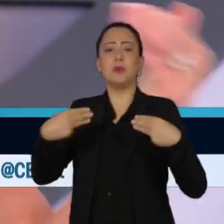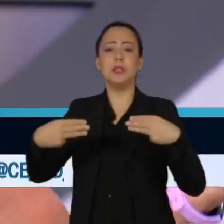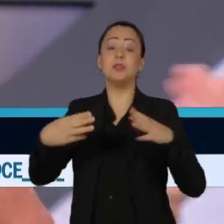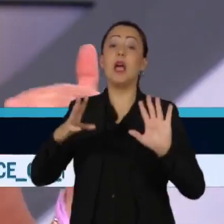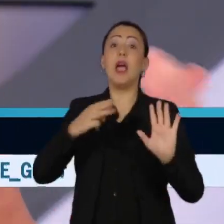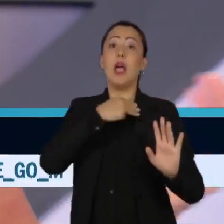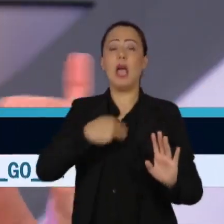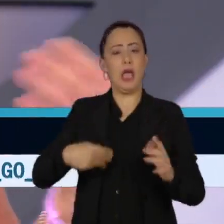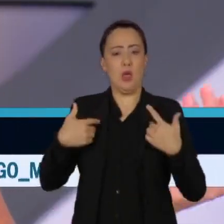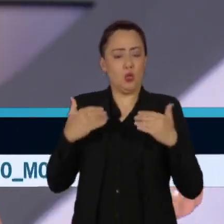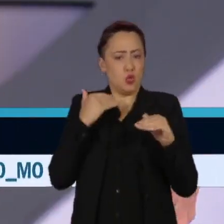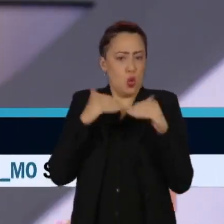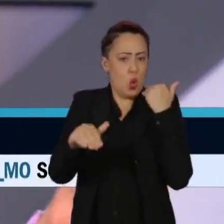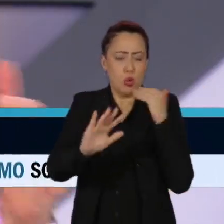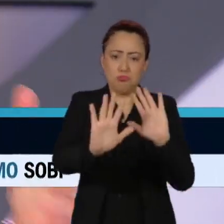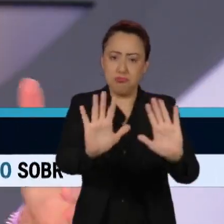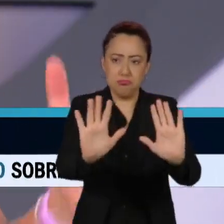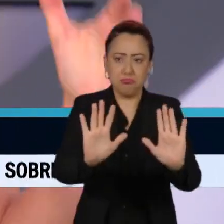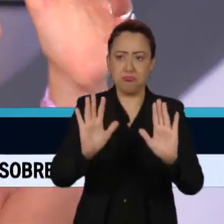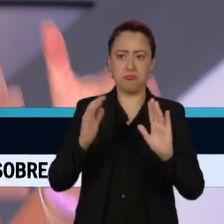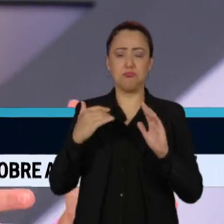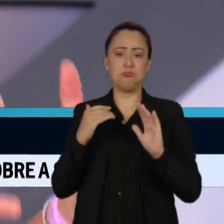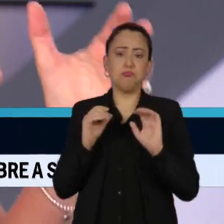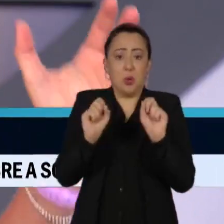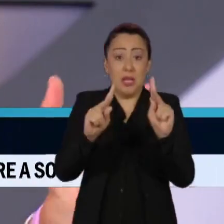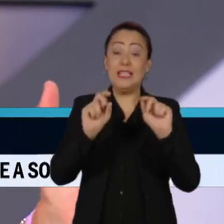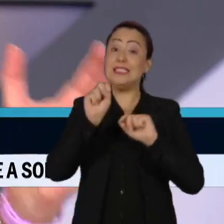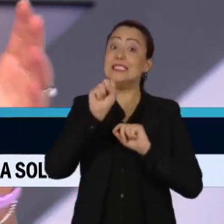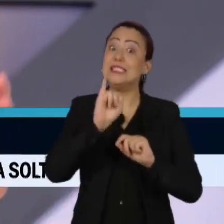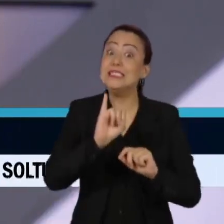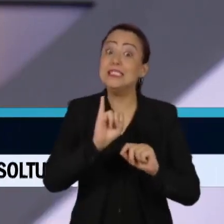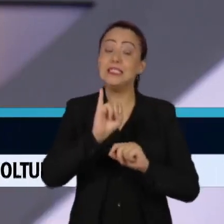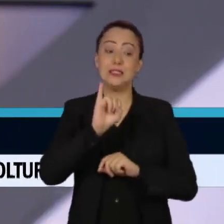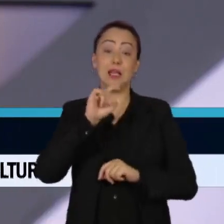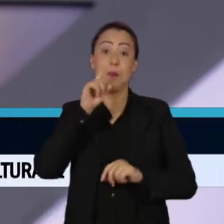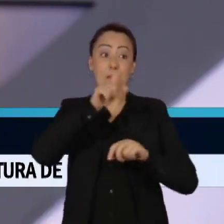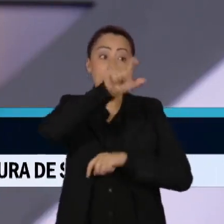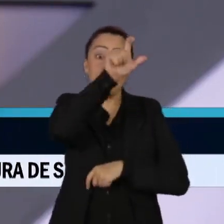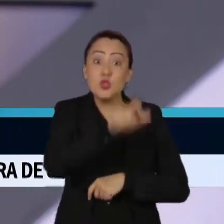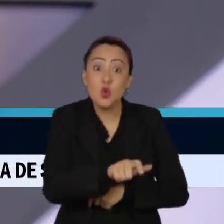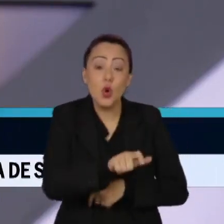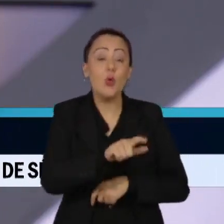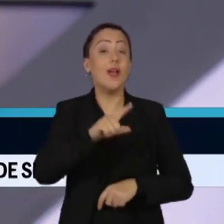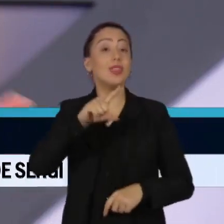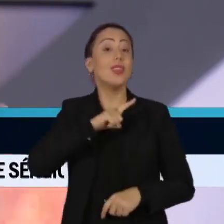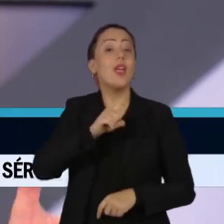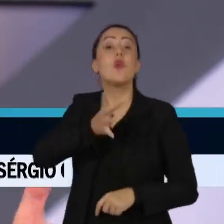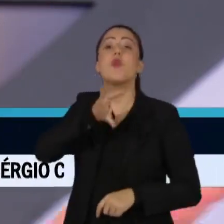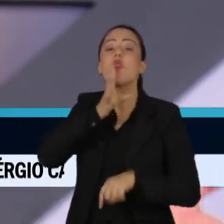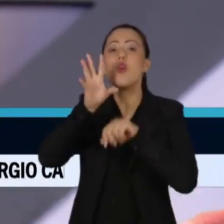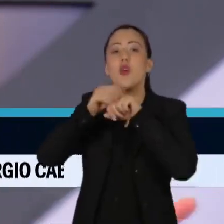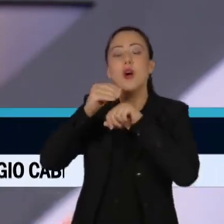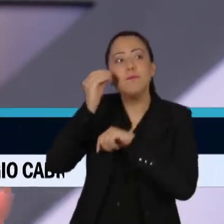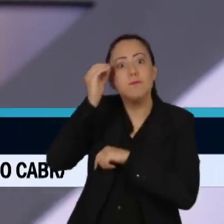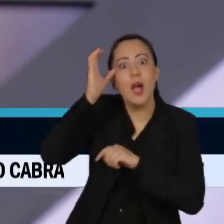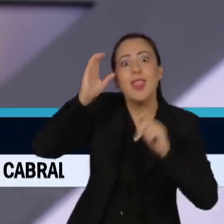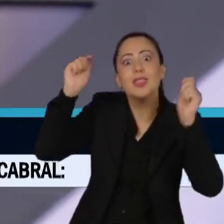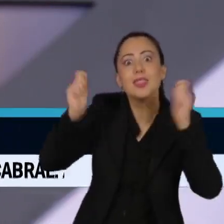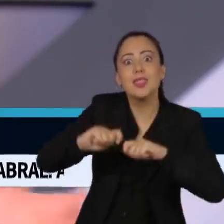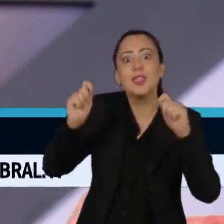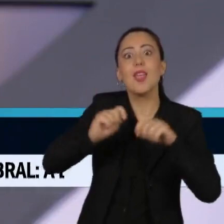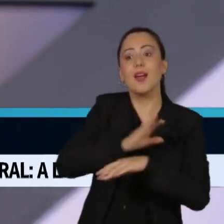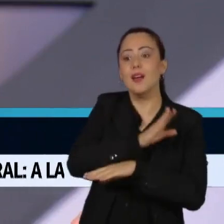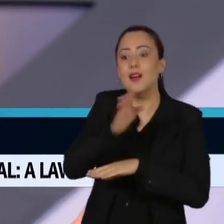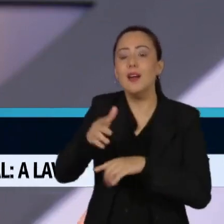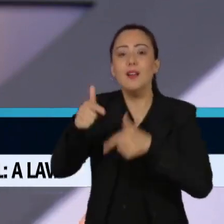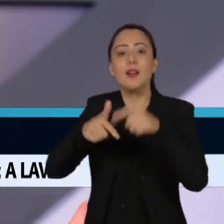ter militar em pastas, desde que tecnicamente essa pessoa saiba como fazer principalmente o Ministério